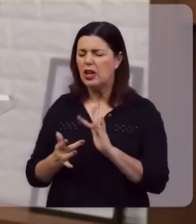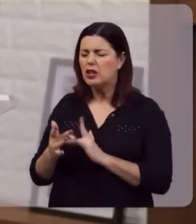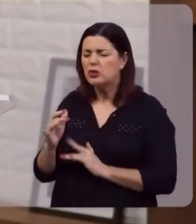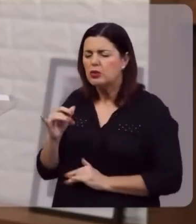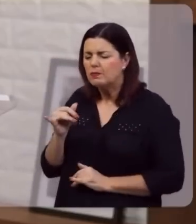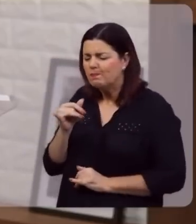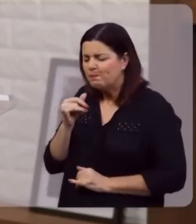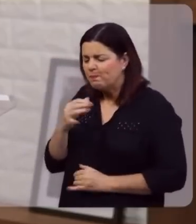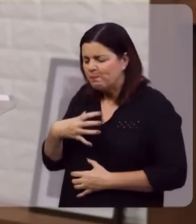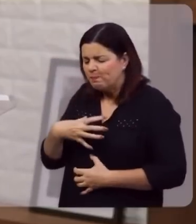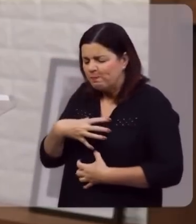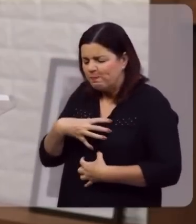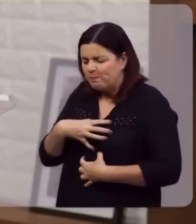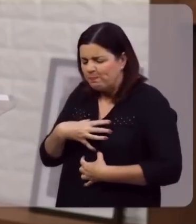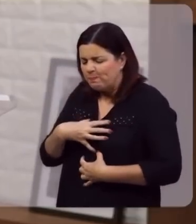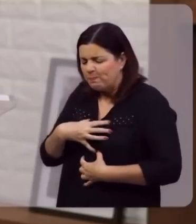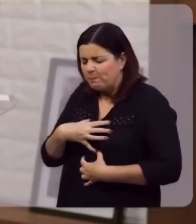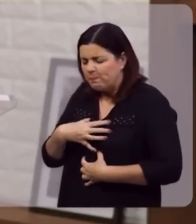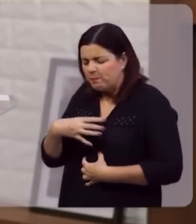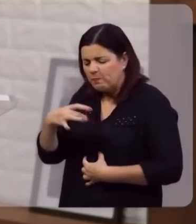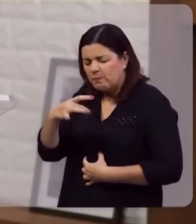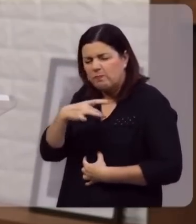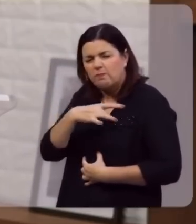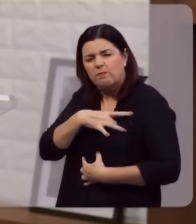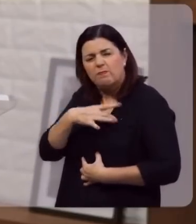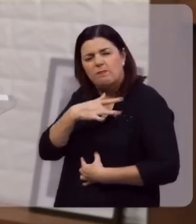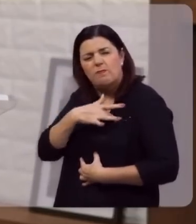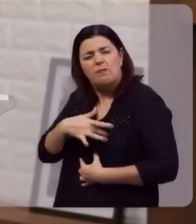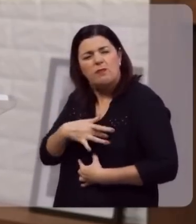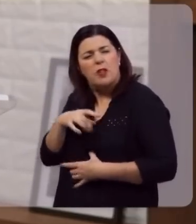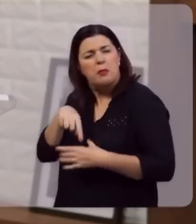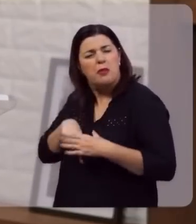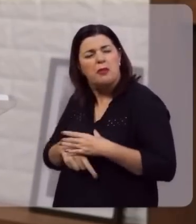quero, fica limpo, e imediatamente o onco limpo,